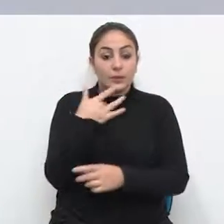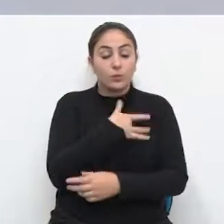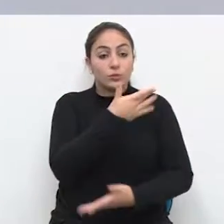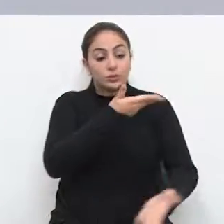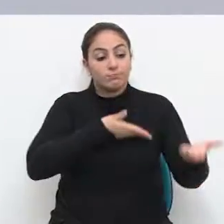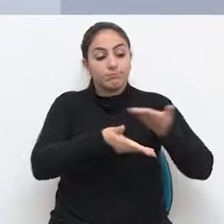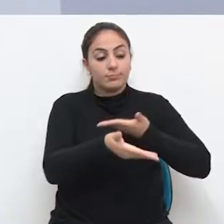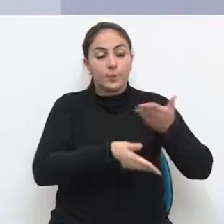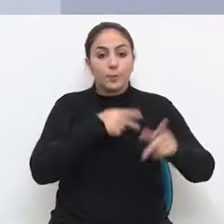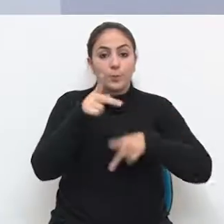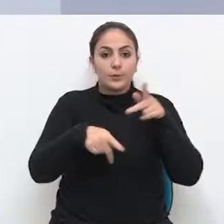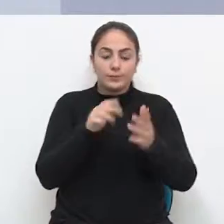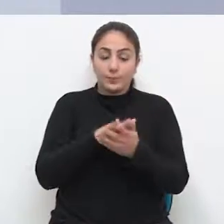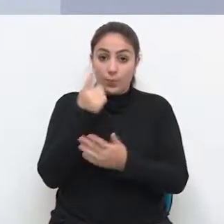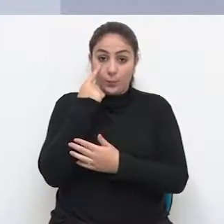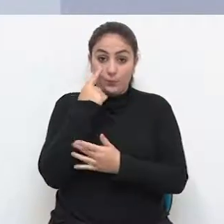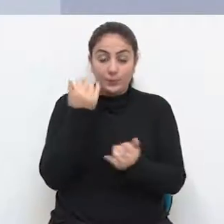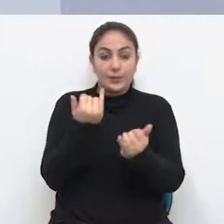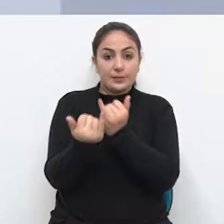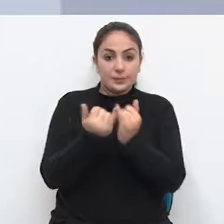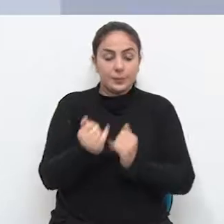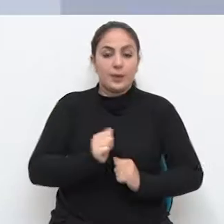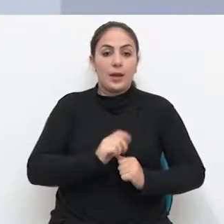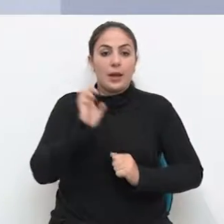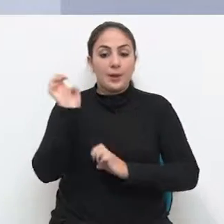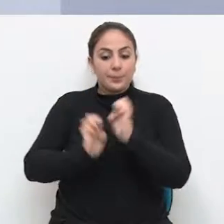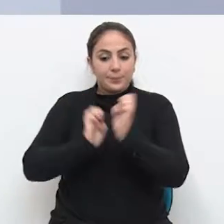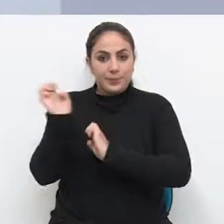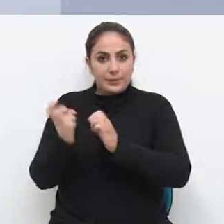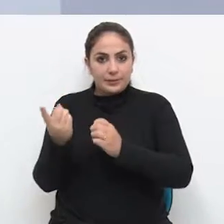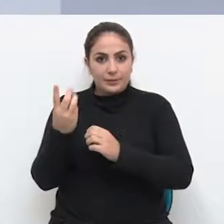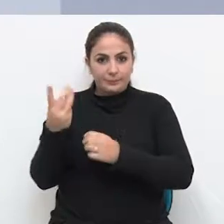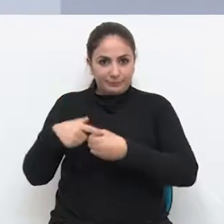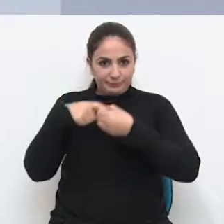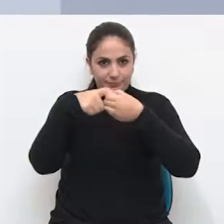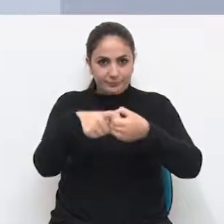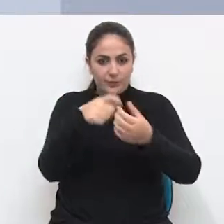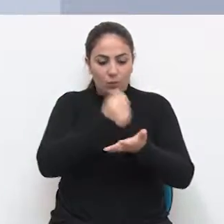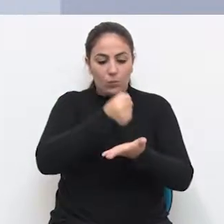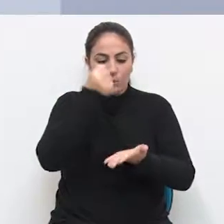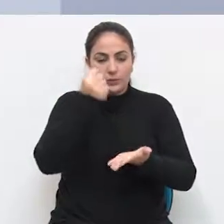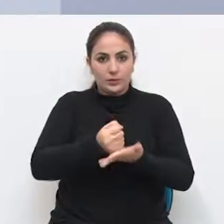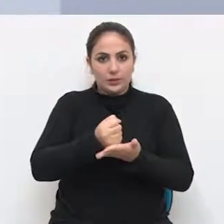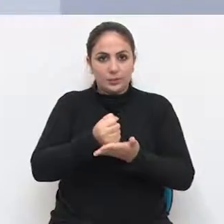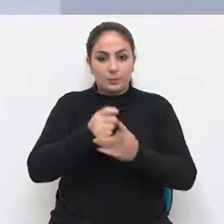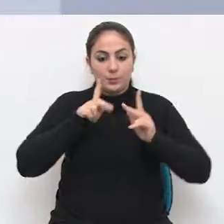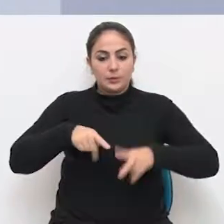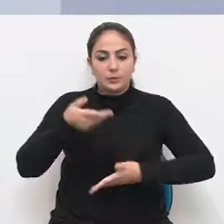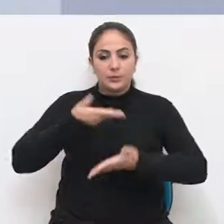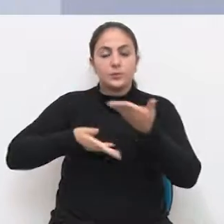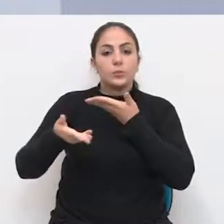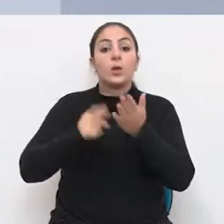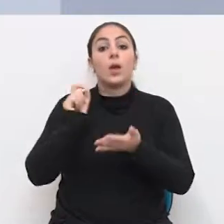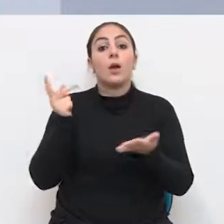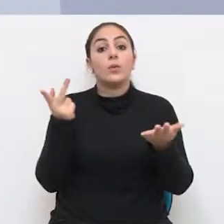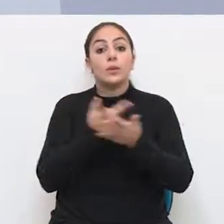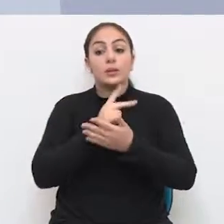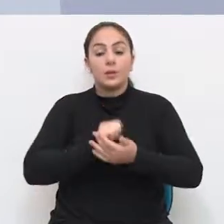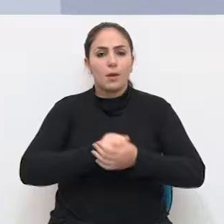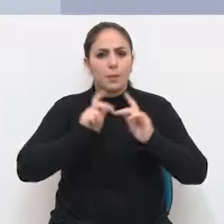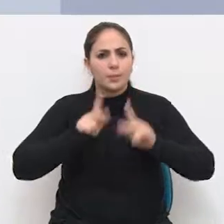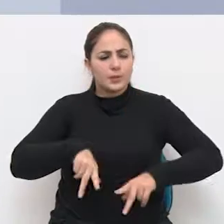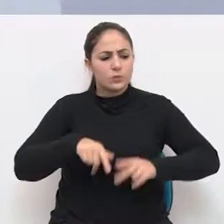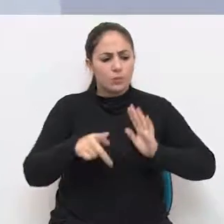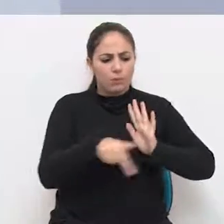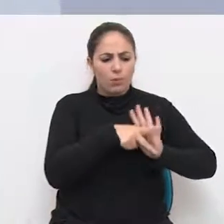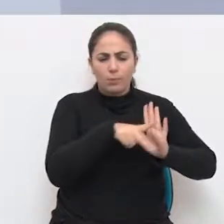a população. Vou pegar um exemplo, a empresa terceirizada contrata uma pessoa para atendimento. O acontece? Essa pessoa